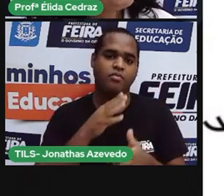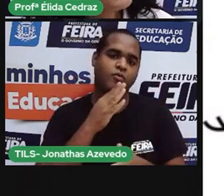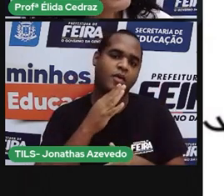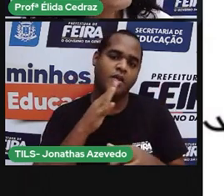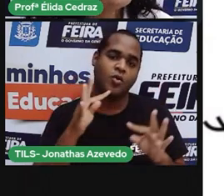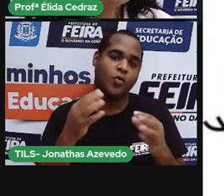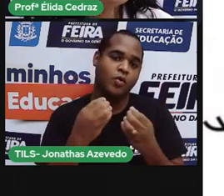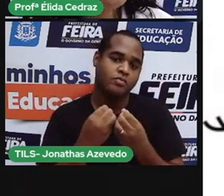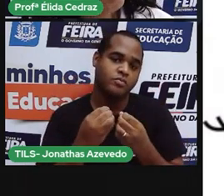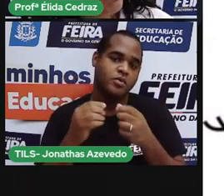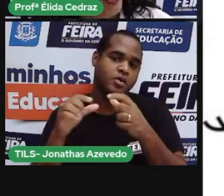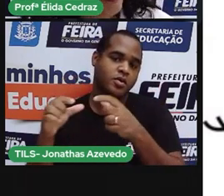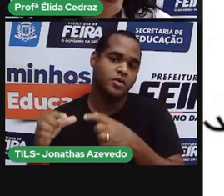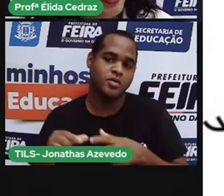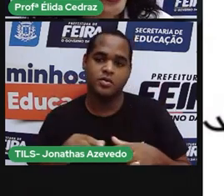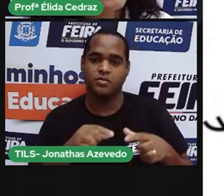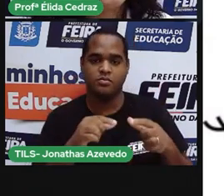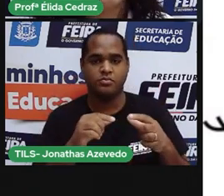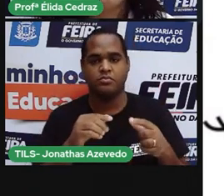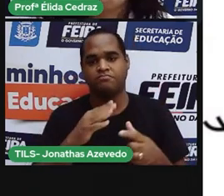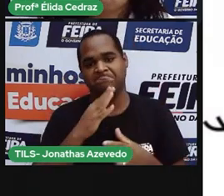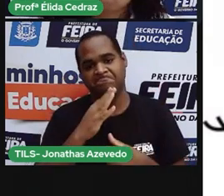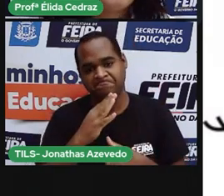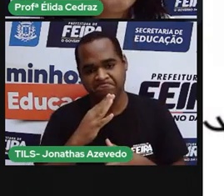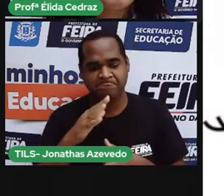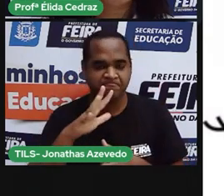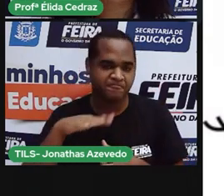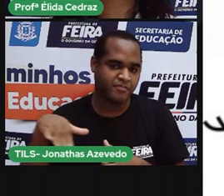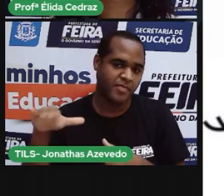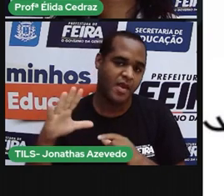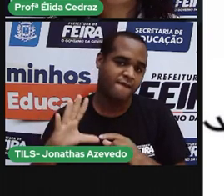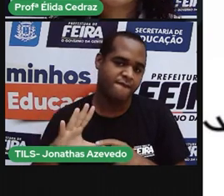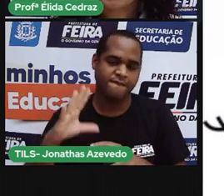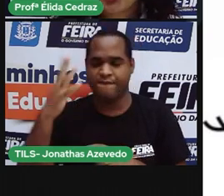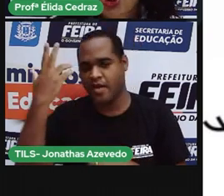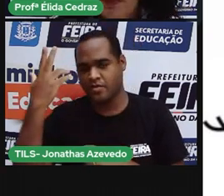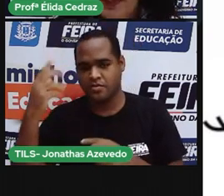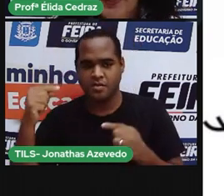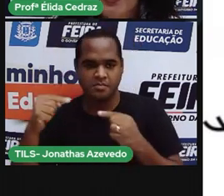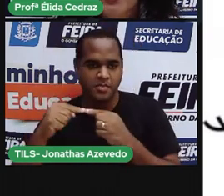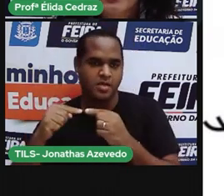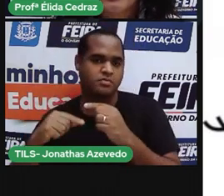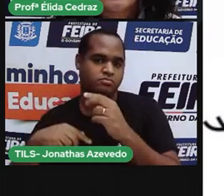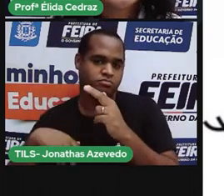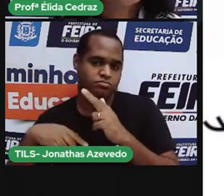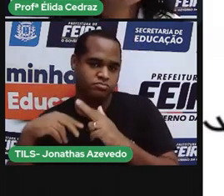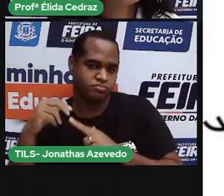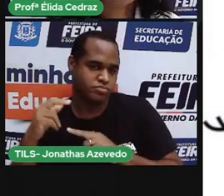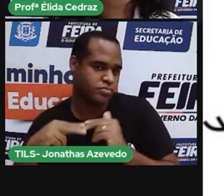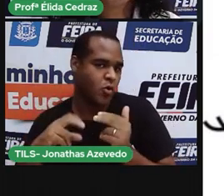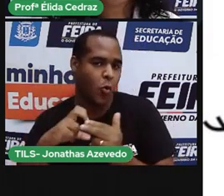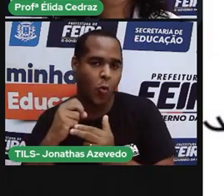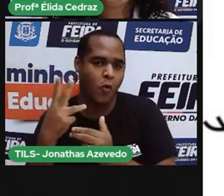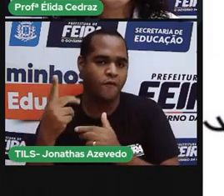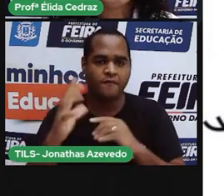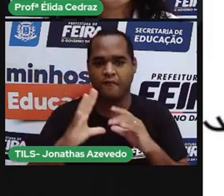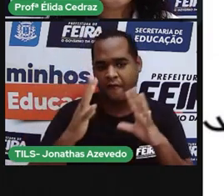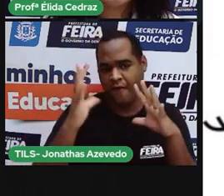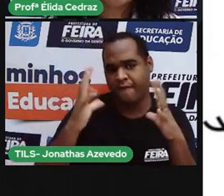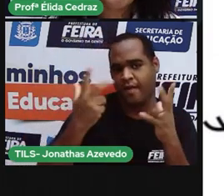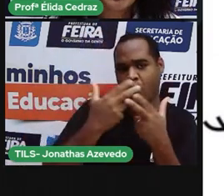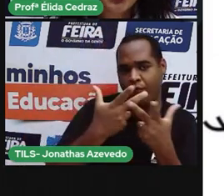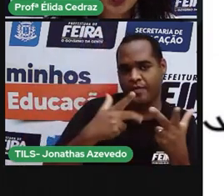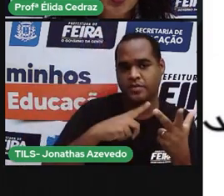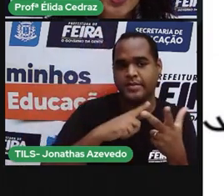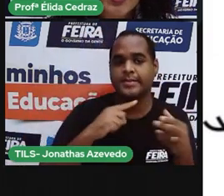manifestações populares ou também festas típicas, são sempre baseadas